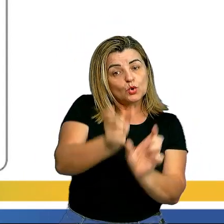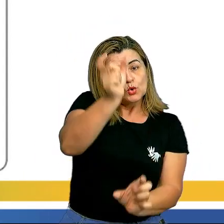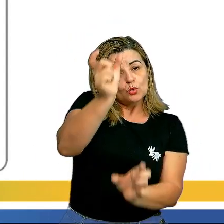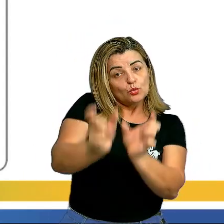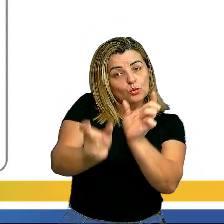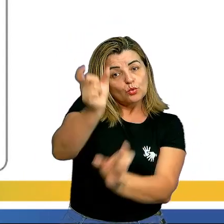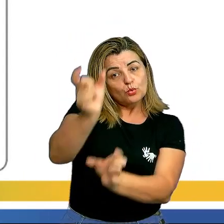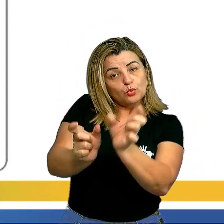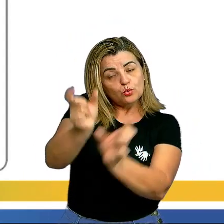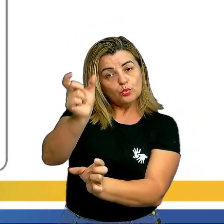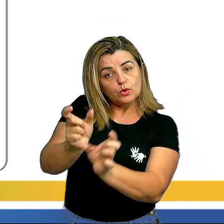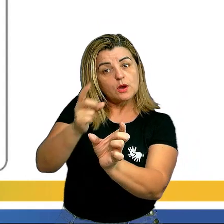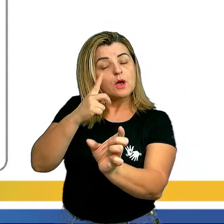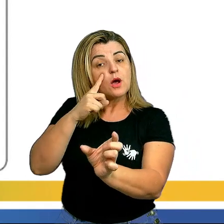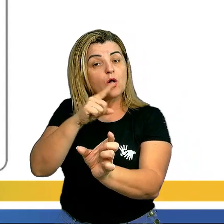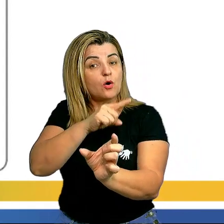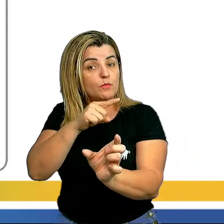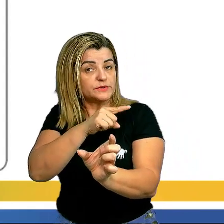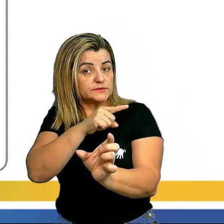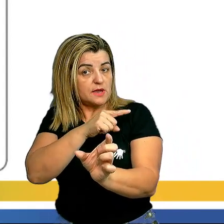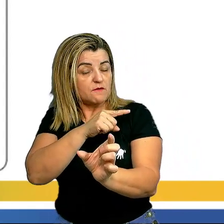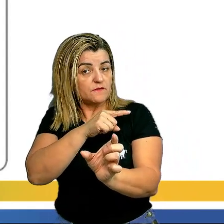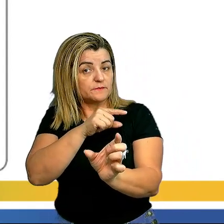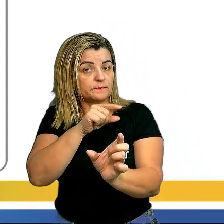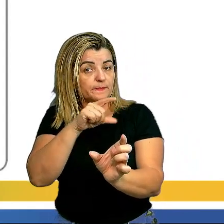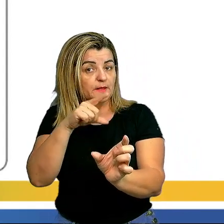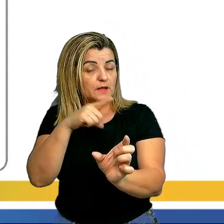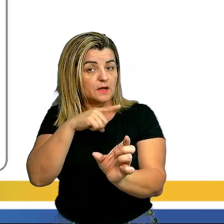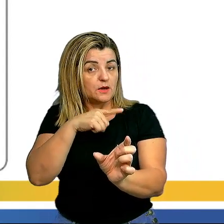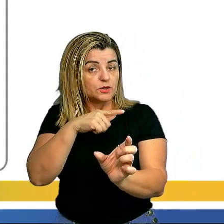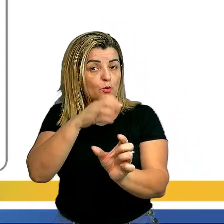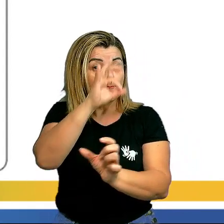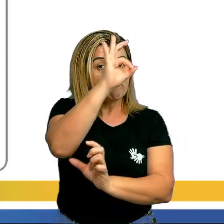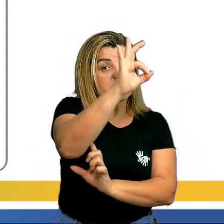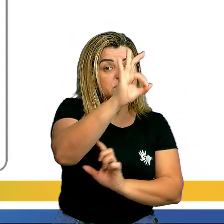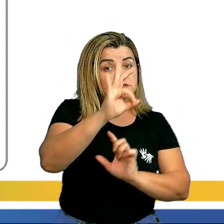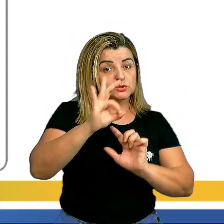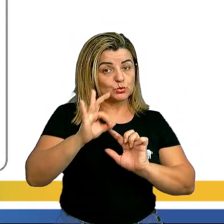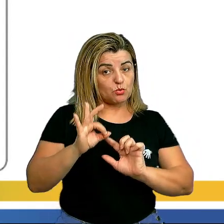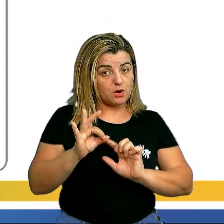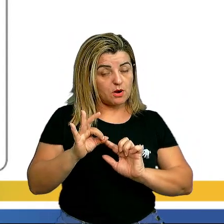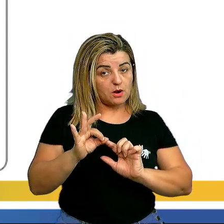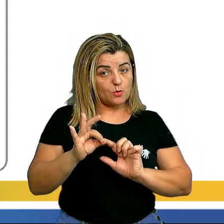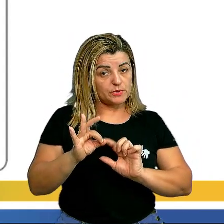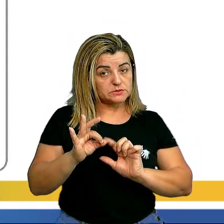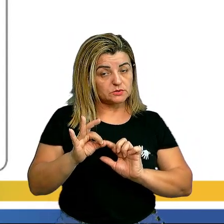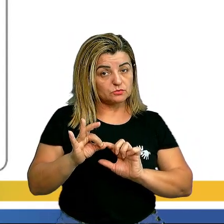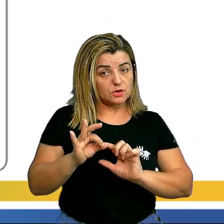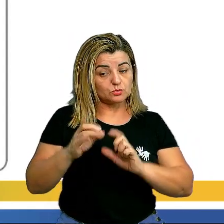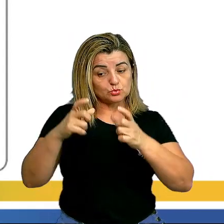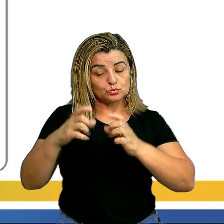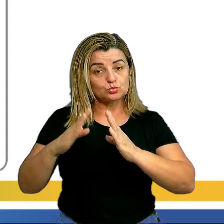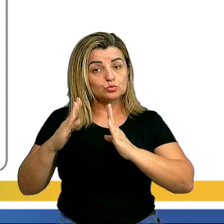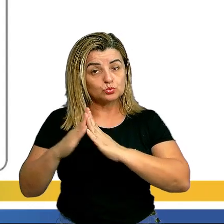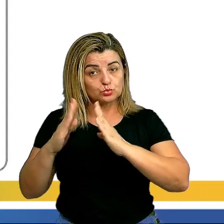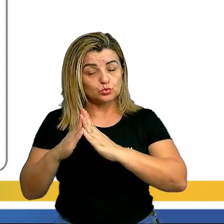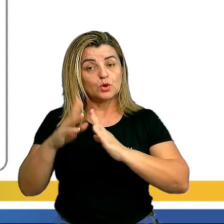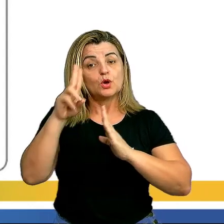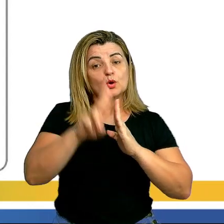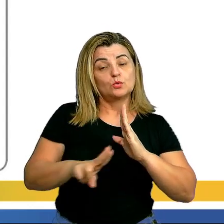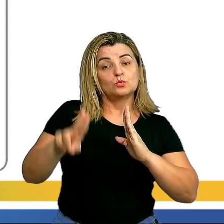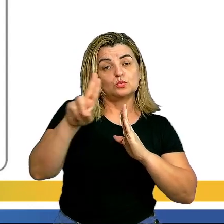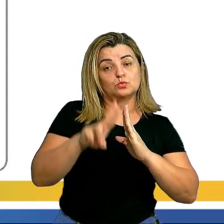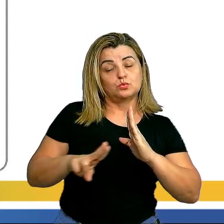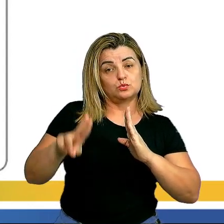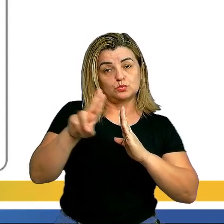seja, observe que o gráfico acima, ele vai dizer o percentual, tá? De domicílios com utilização